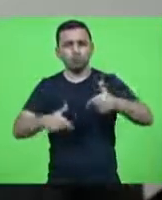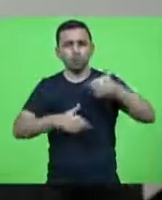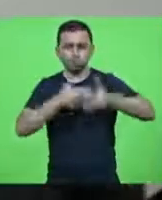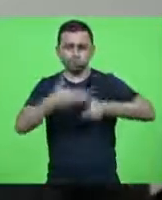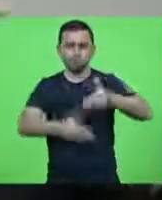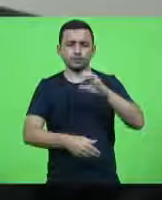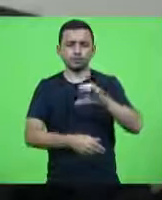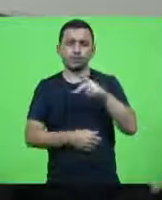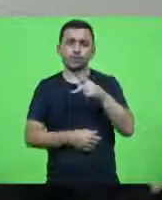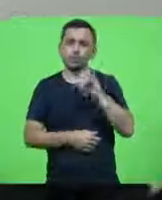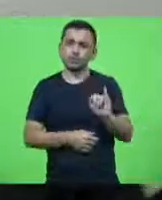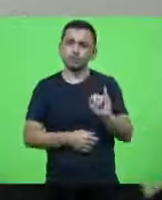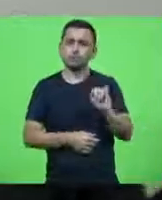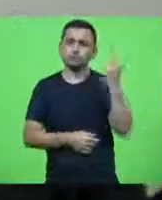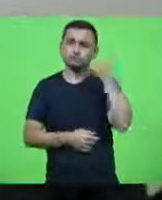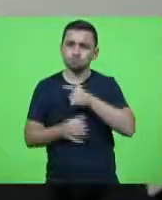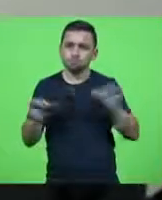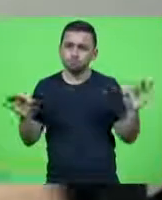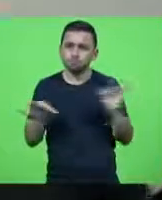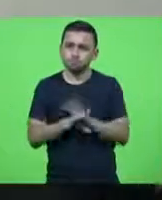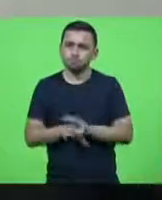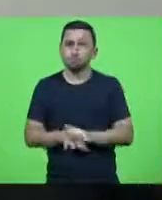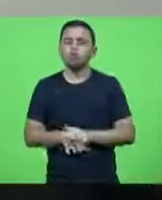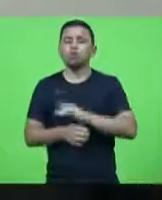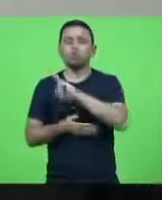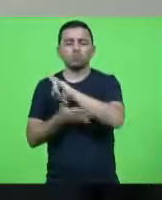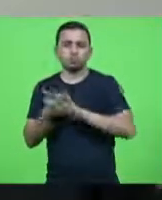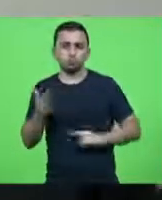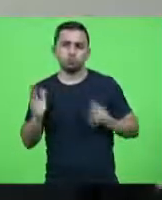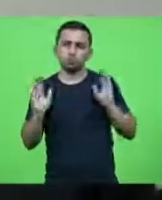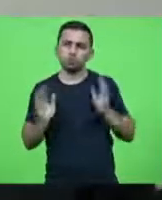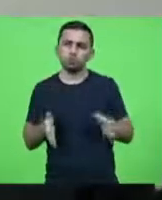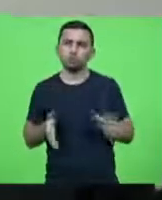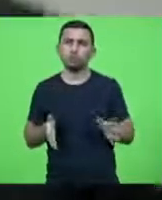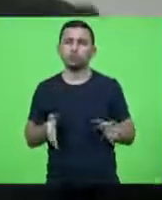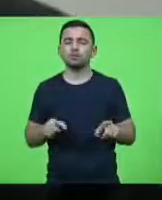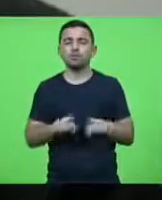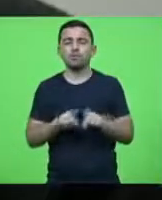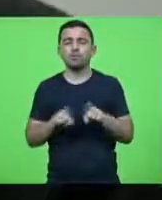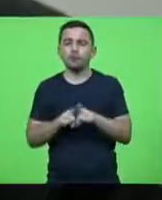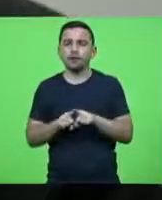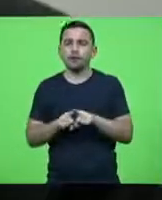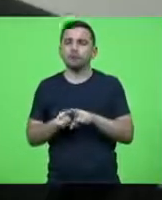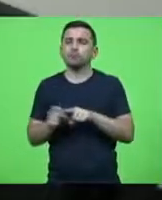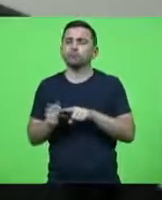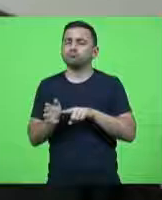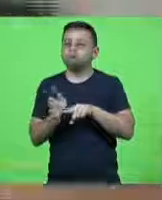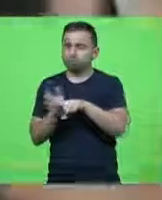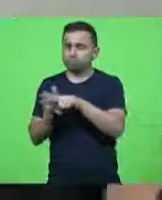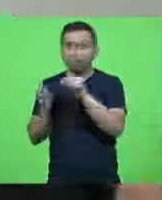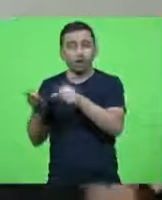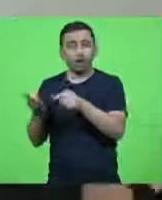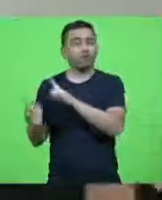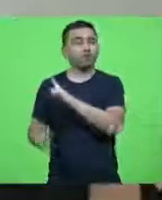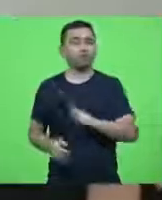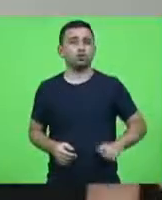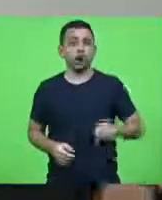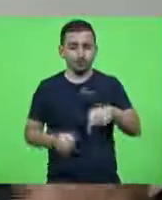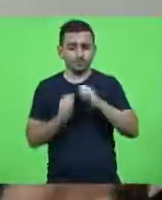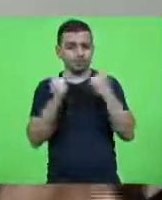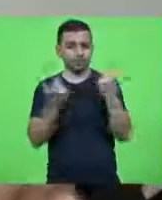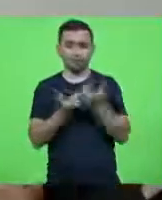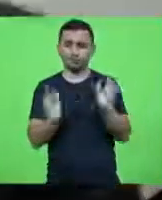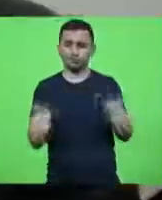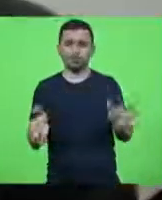CPI que foi concluída foi entregue toda a documentação tem o processo de cassação do governador então a nossa parte na assembleia foi feita